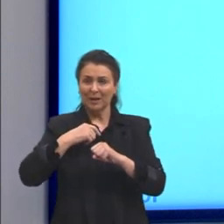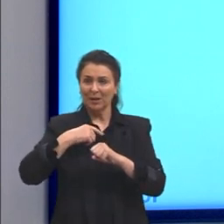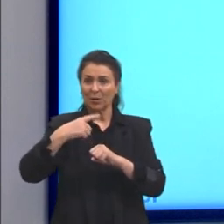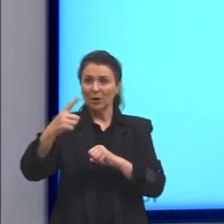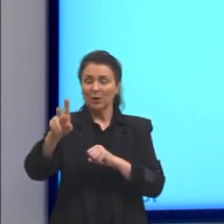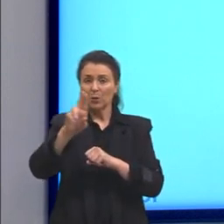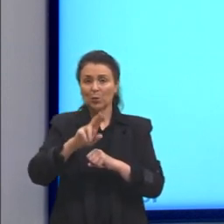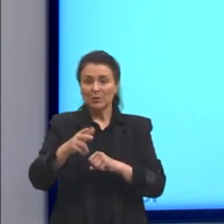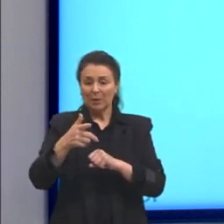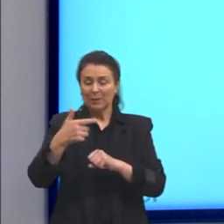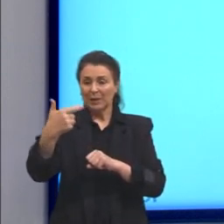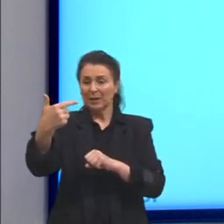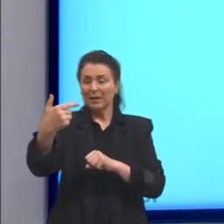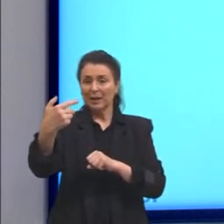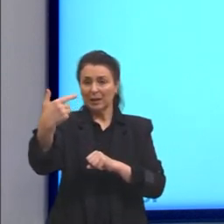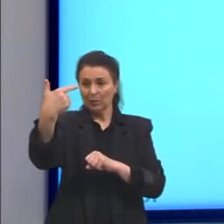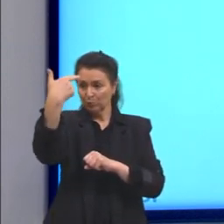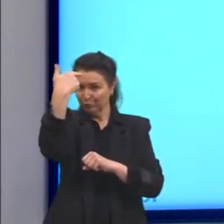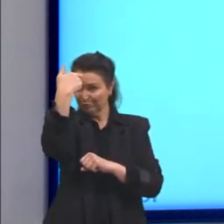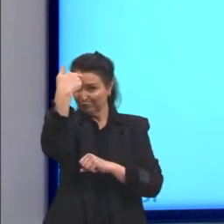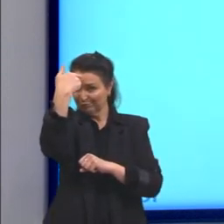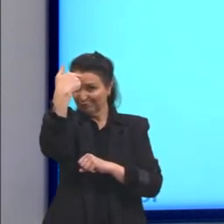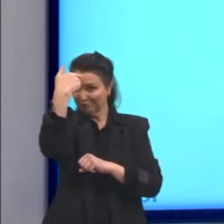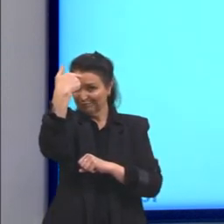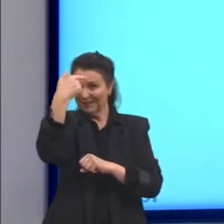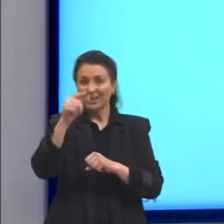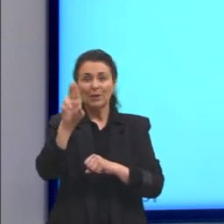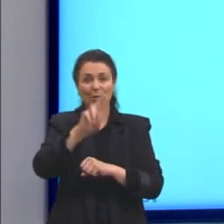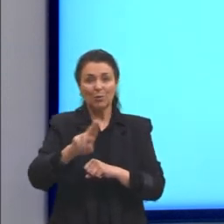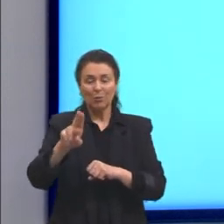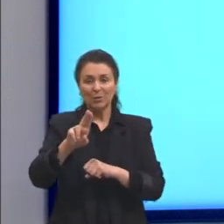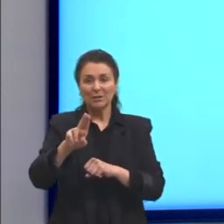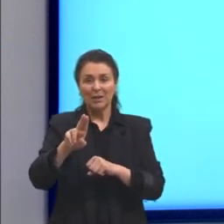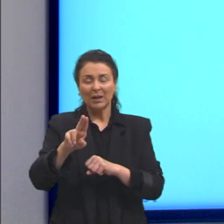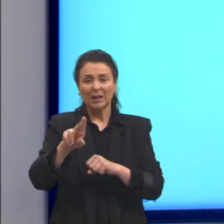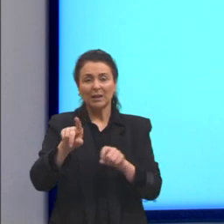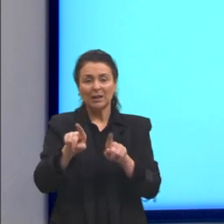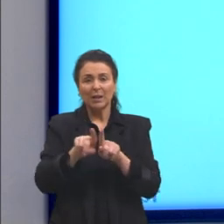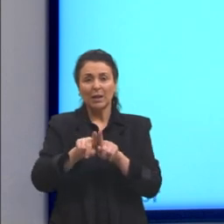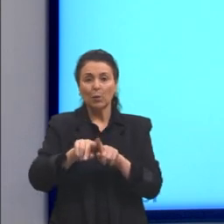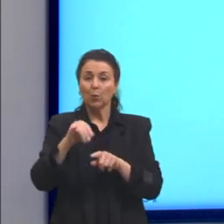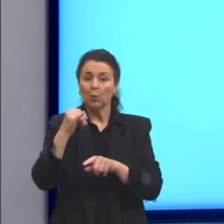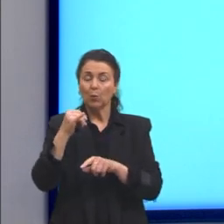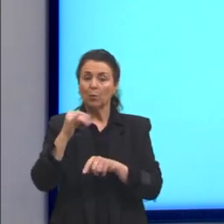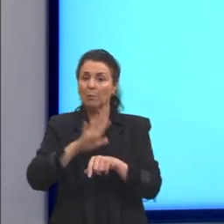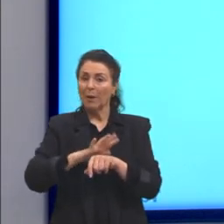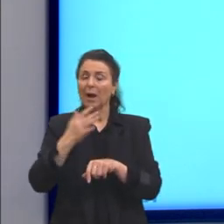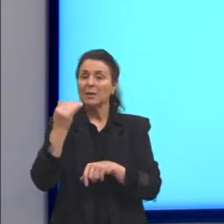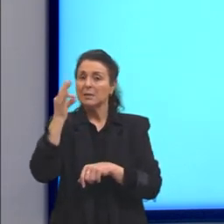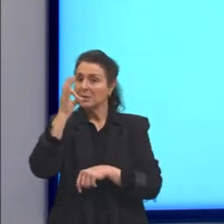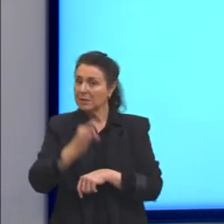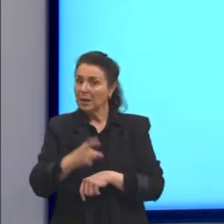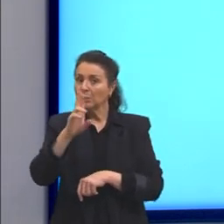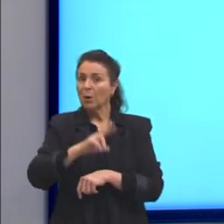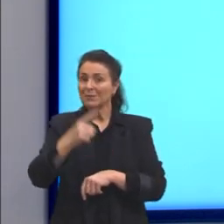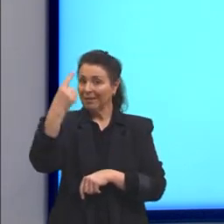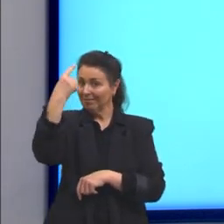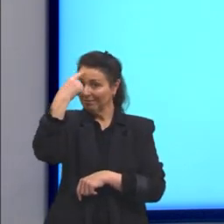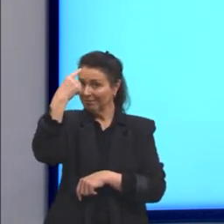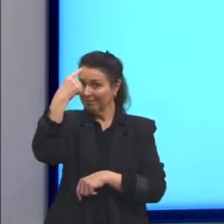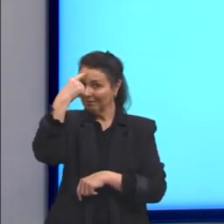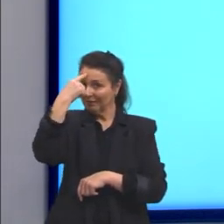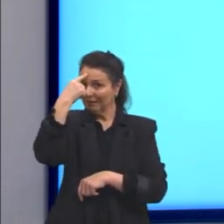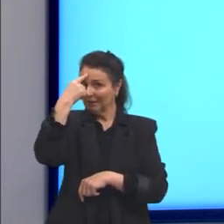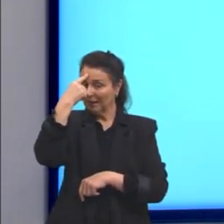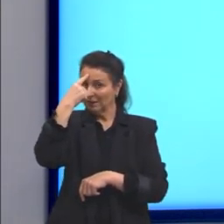testa. Depois, até trocou para a mão. Enfim, o ideal é que se use na testa mesmo, esse tipo de termômetro. O que ele